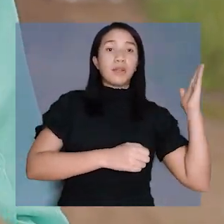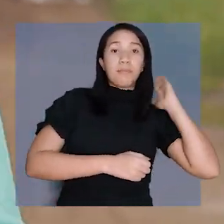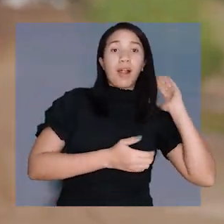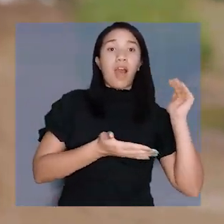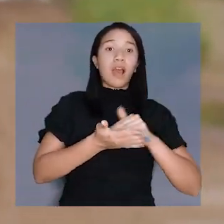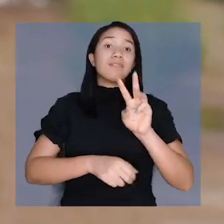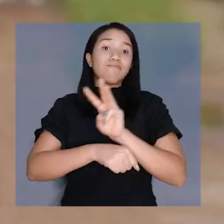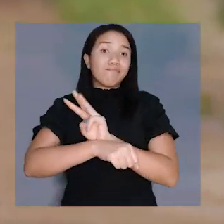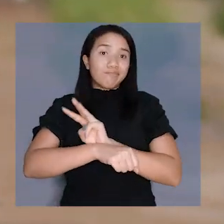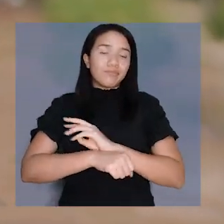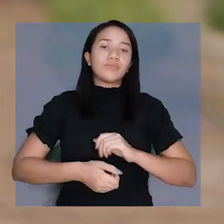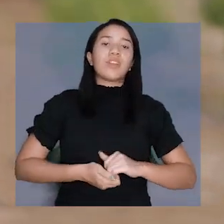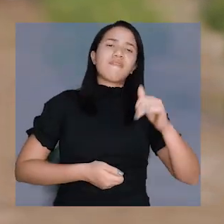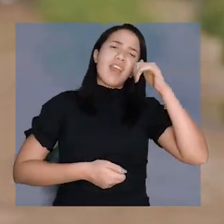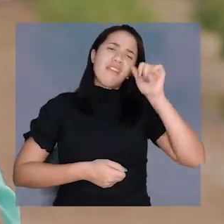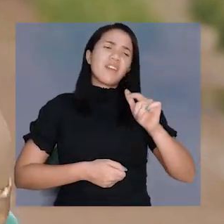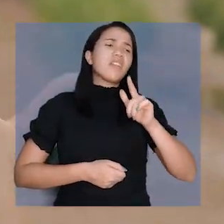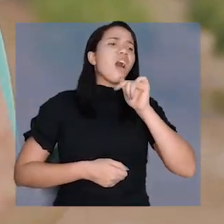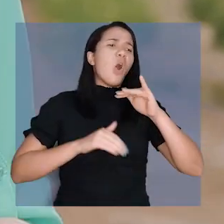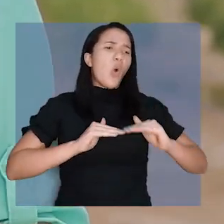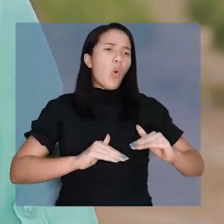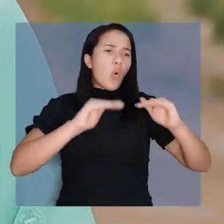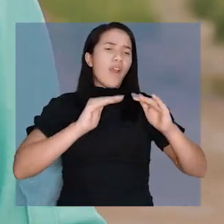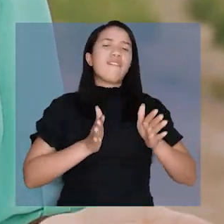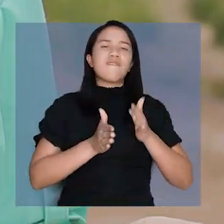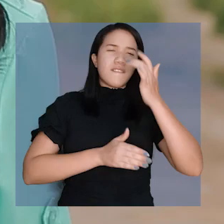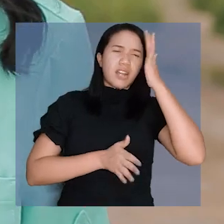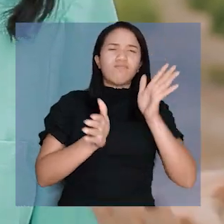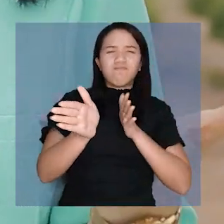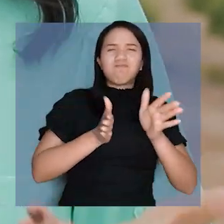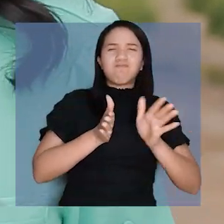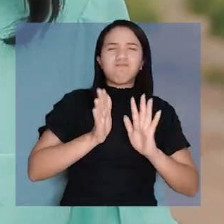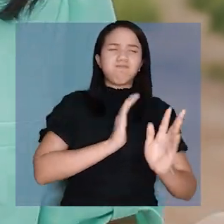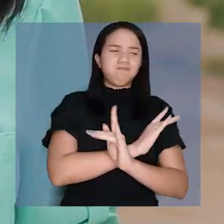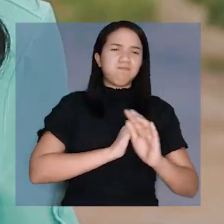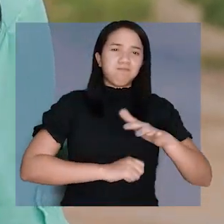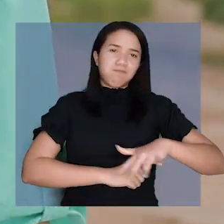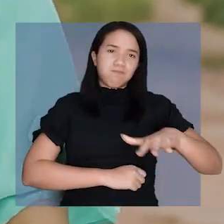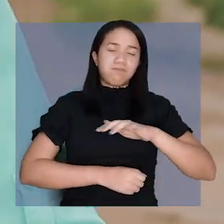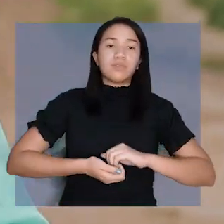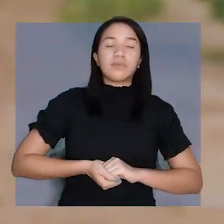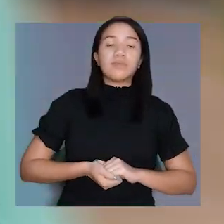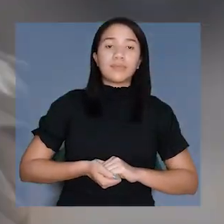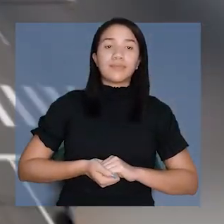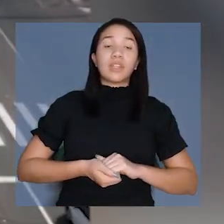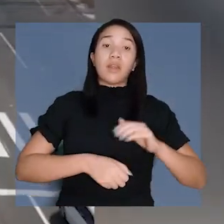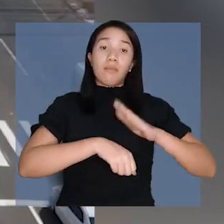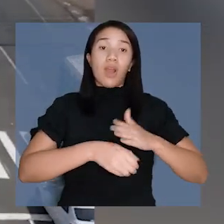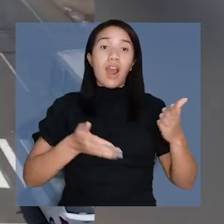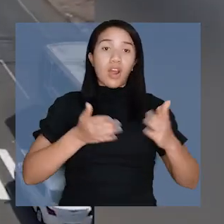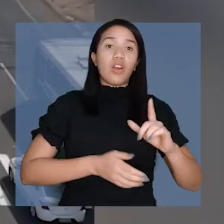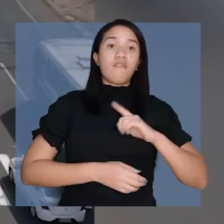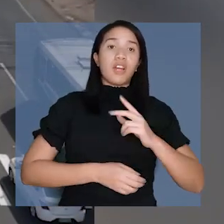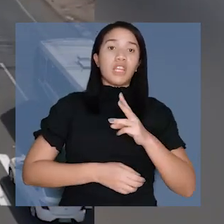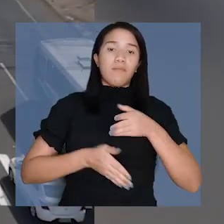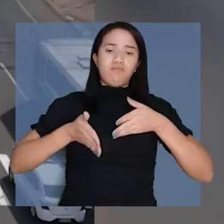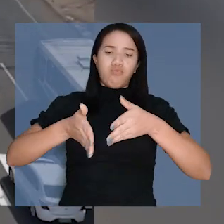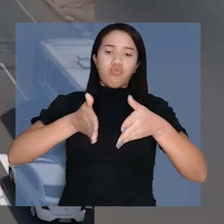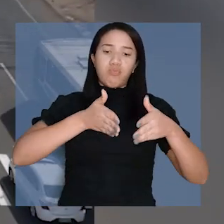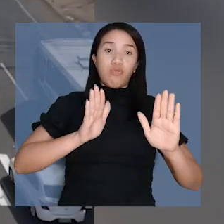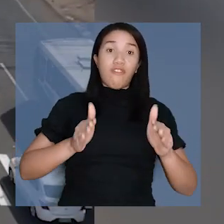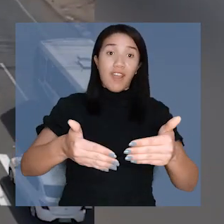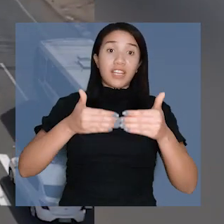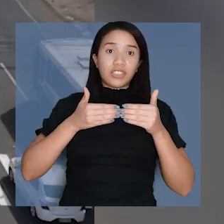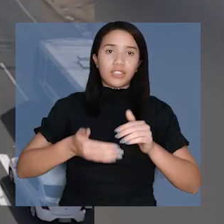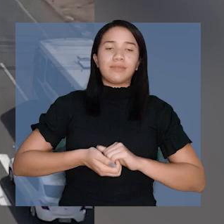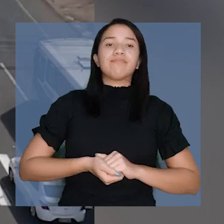trecho Belém-Marituba. Essa etapa vai evitar alagamentos e facilitar o fluxo de veículos na área. Nesta etapa, duas faixas da